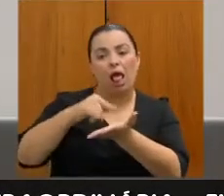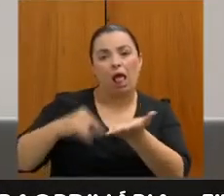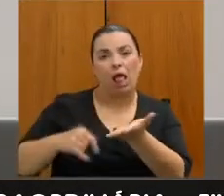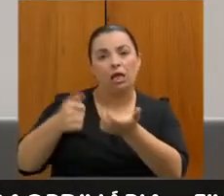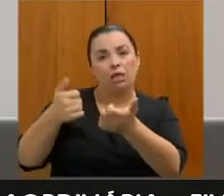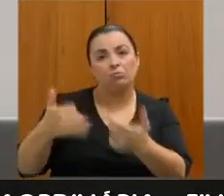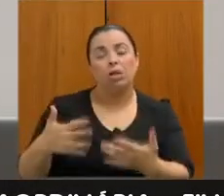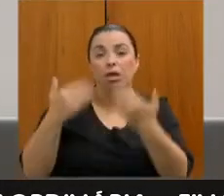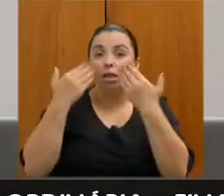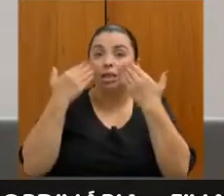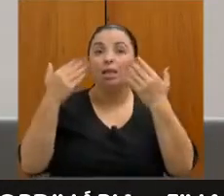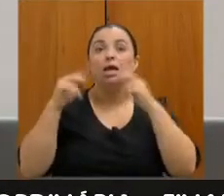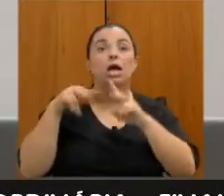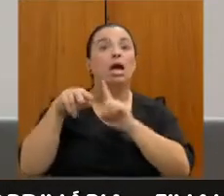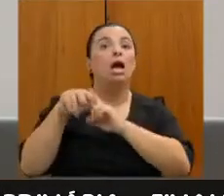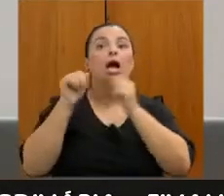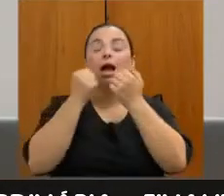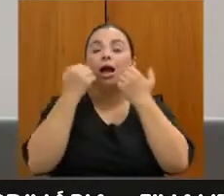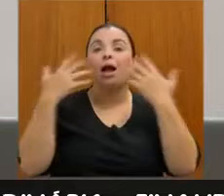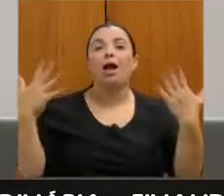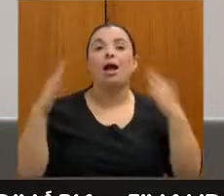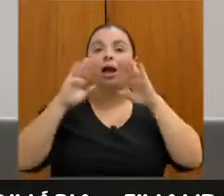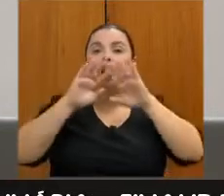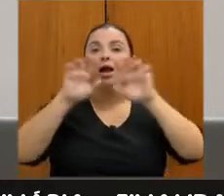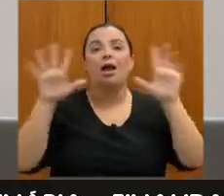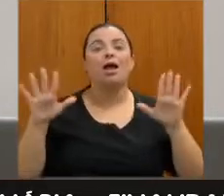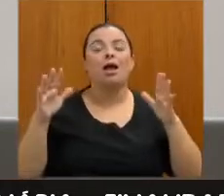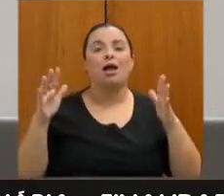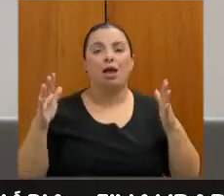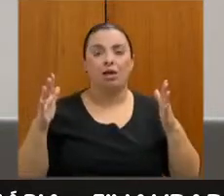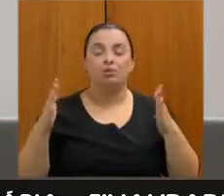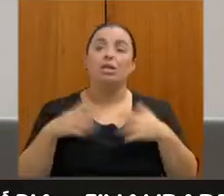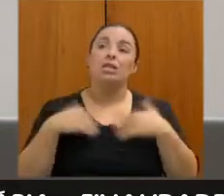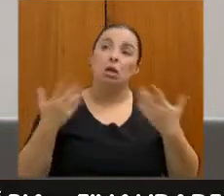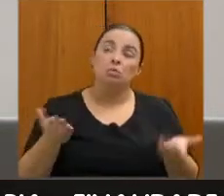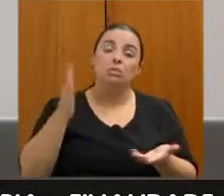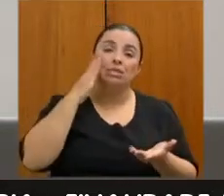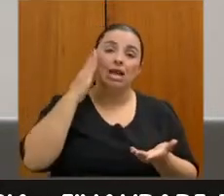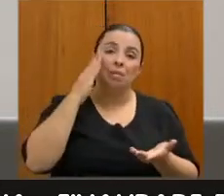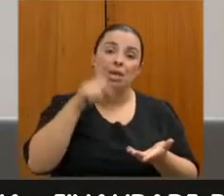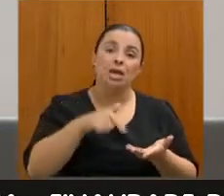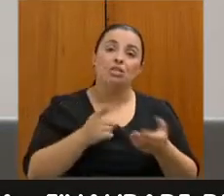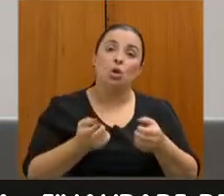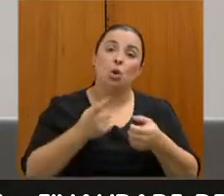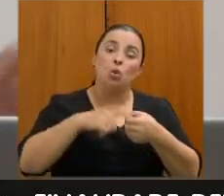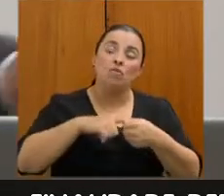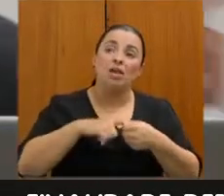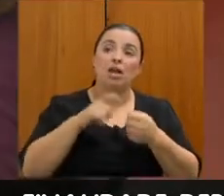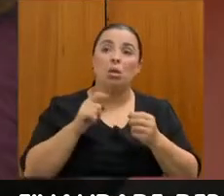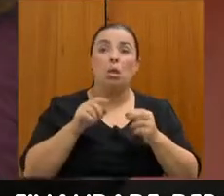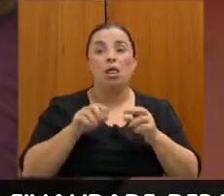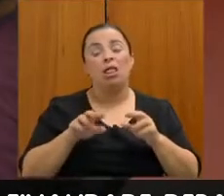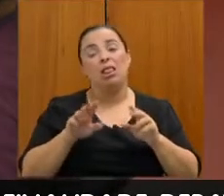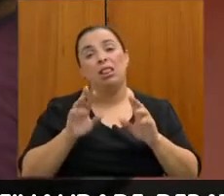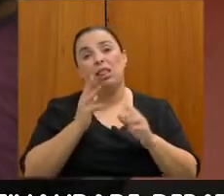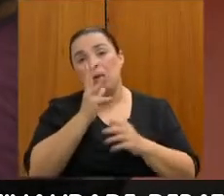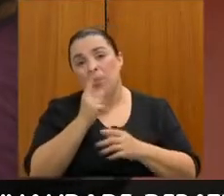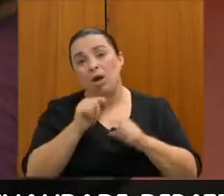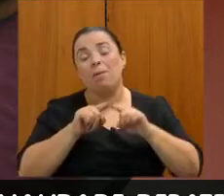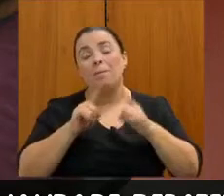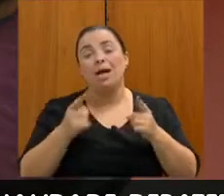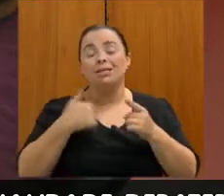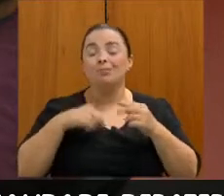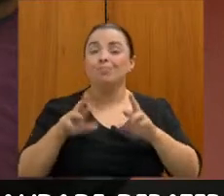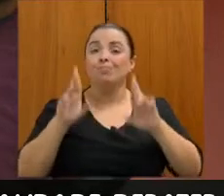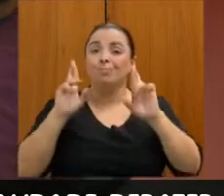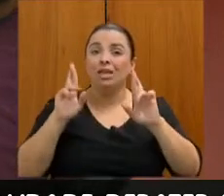governador e a gente sabe que demora, mas eu ainda tenho muita esperança que esse convênio possa sair, como aconteceu agora com